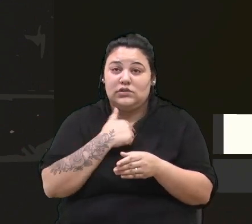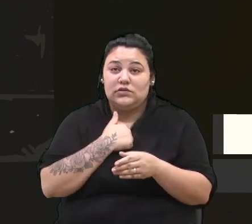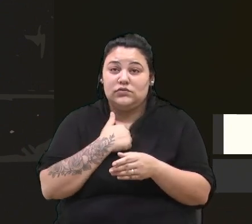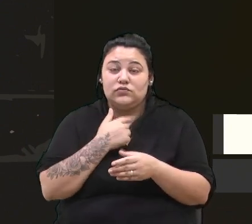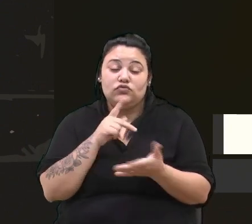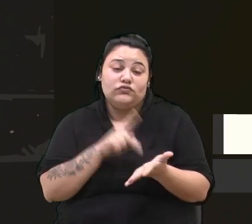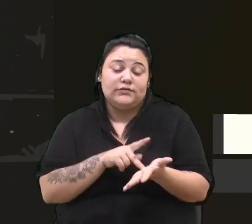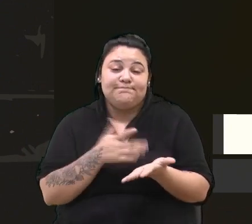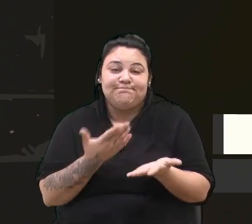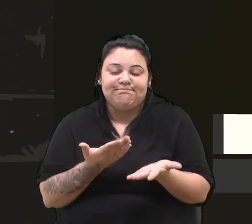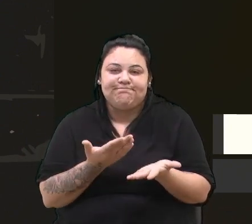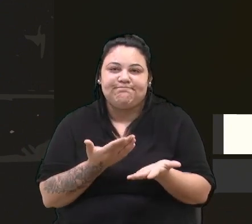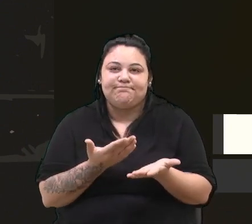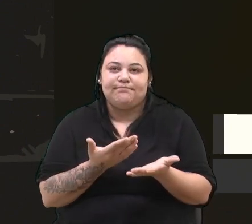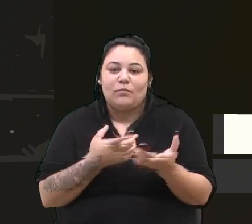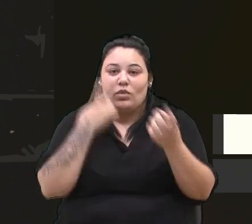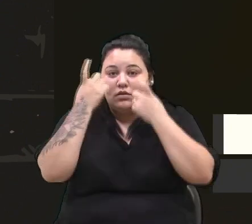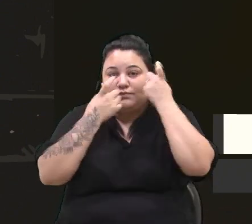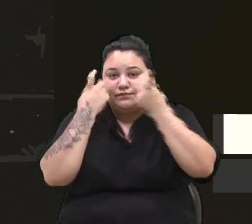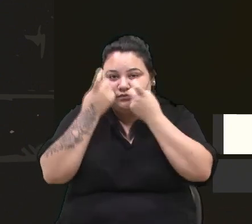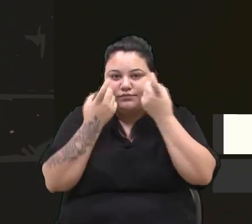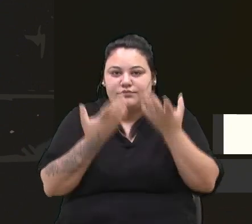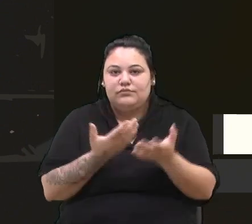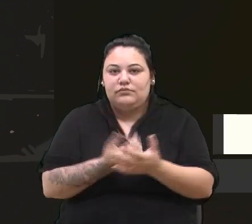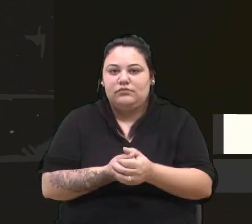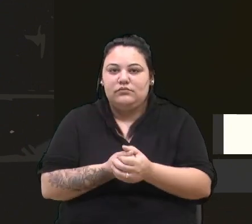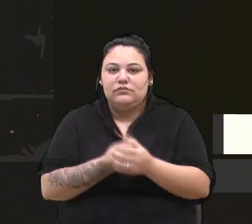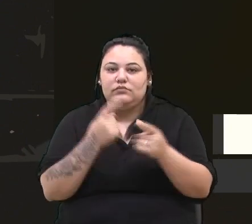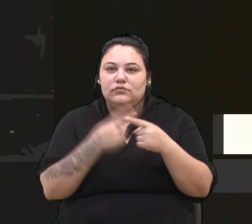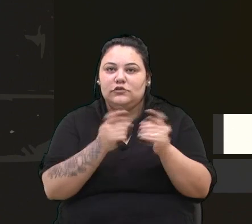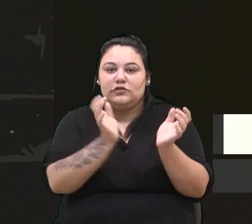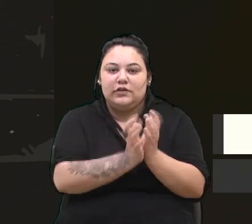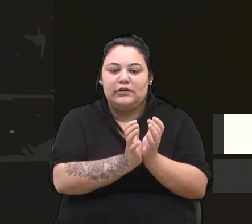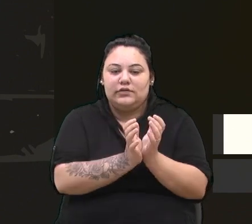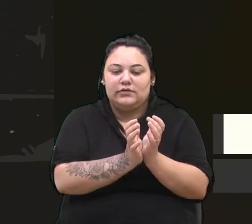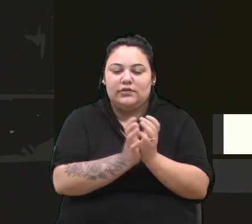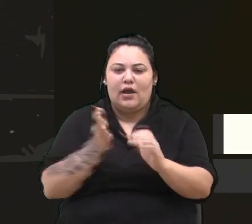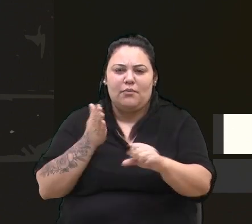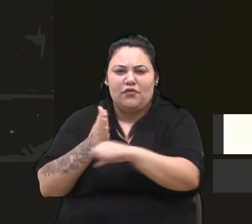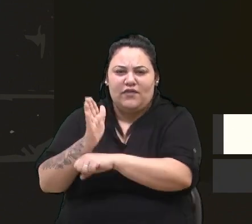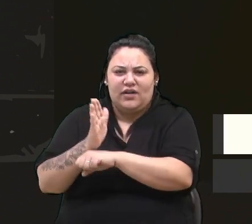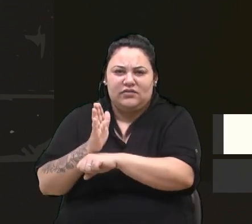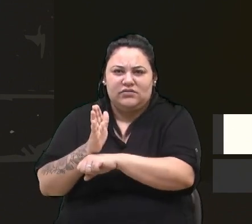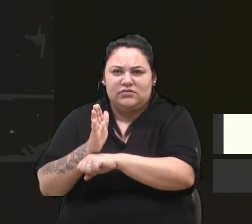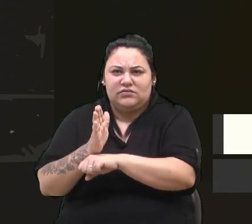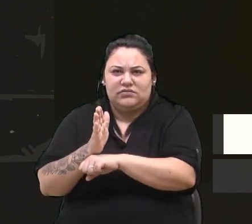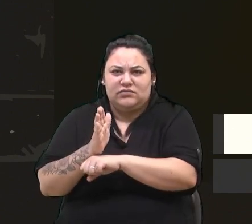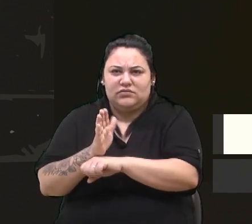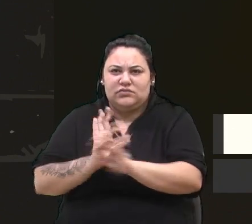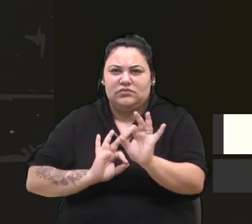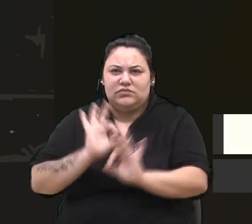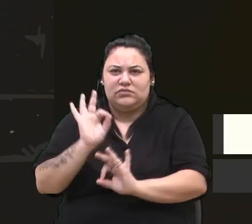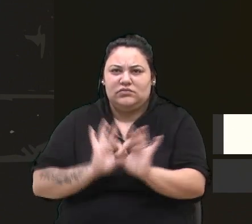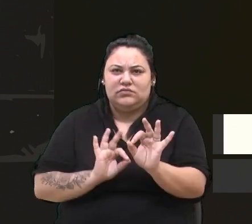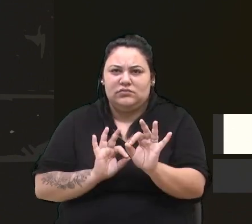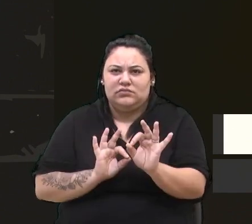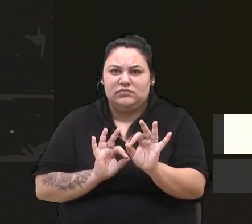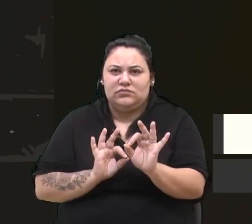preocupado. Os colegas que votaram favoráveis do projeto... Concluindo...